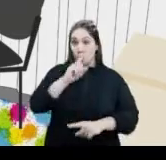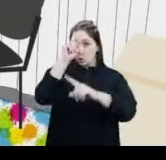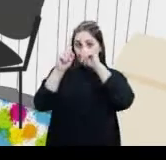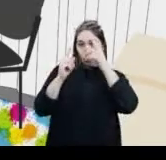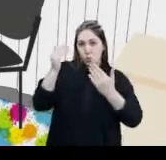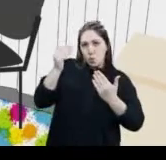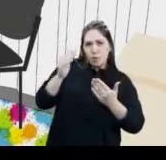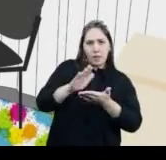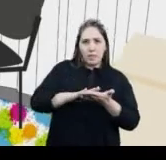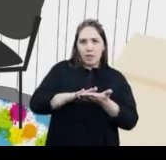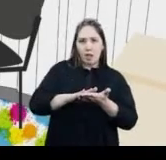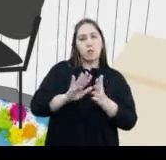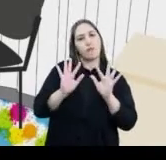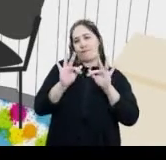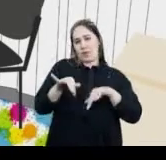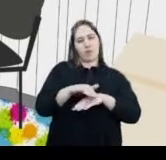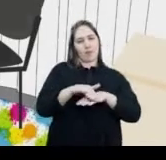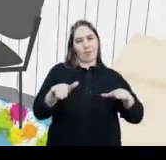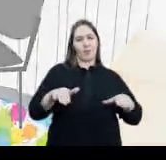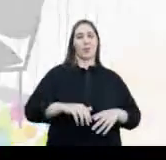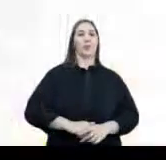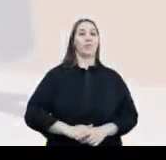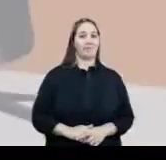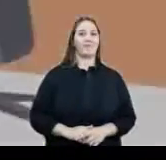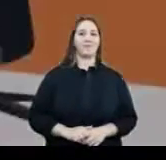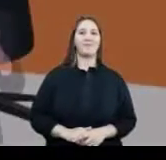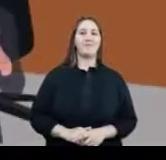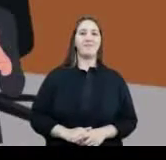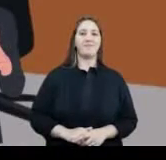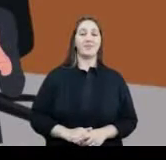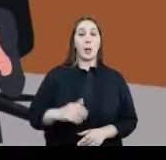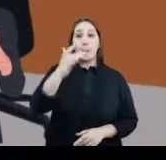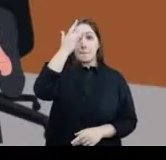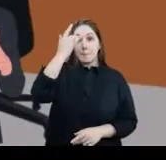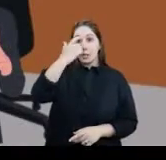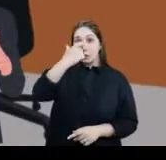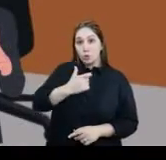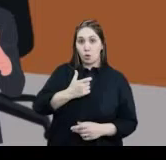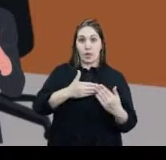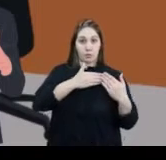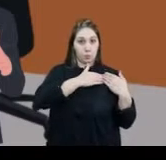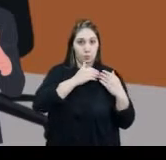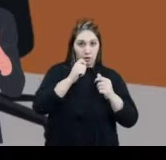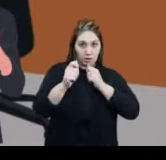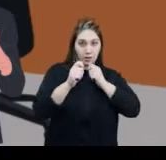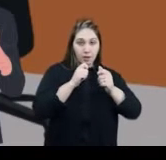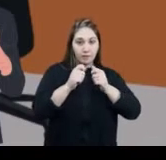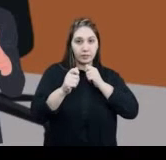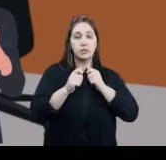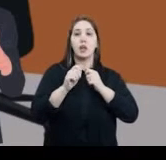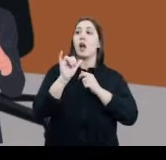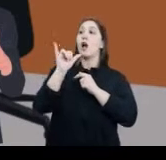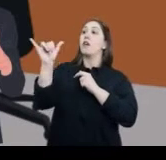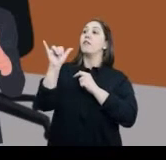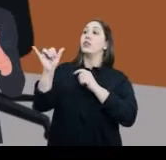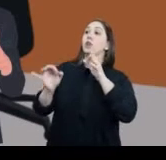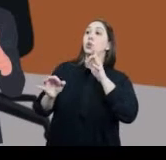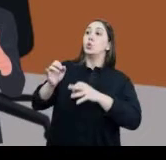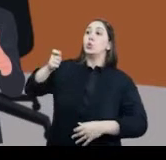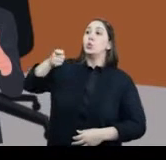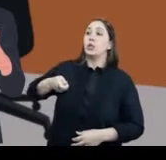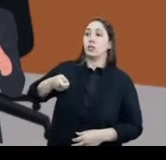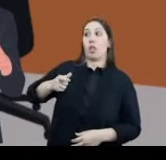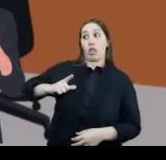mais para falar A audiência chega ao fim Na sala de audiência, a entrevistadora e o juiz A com a criança Informa ao juiz se acha